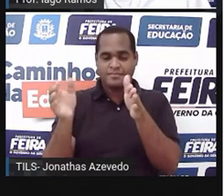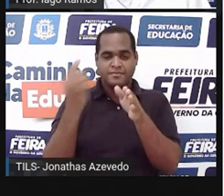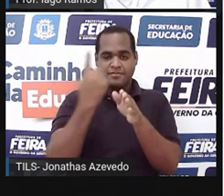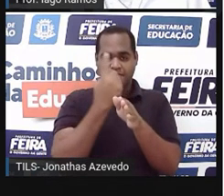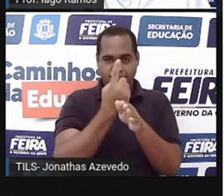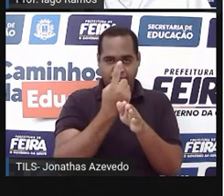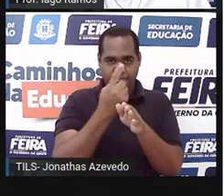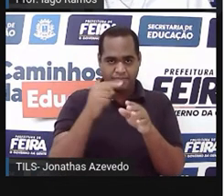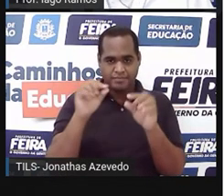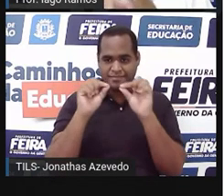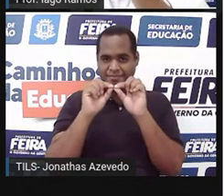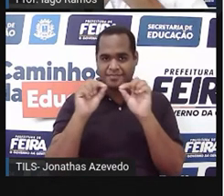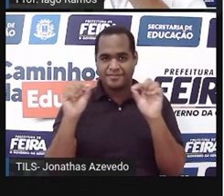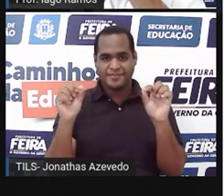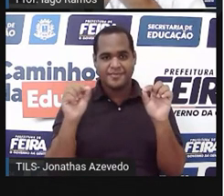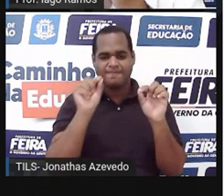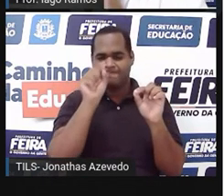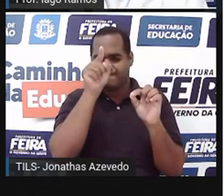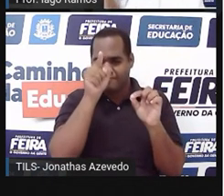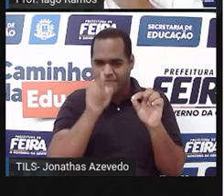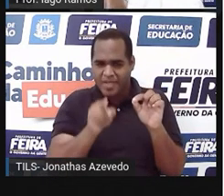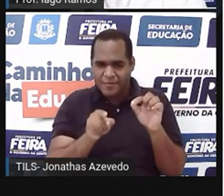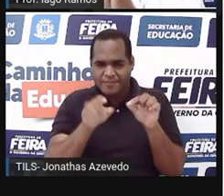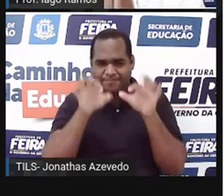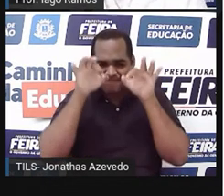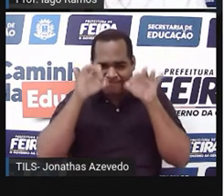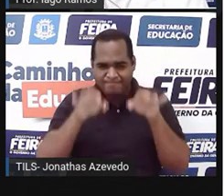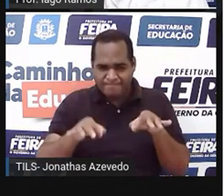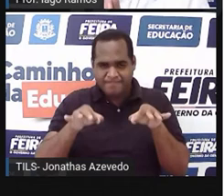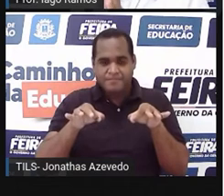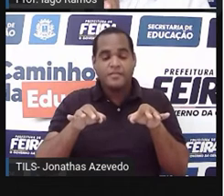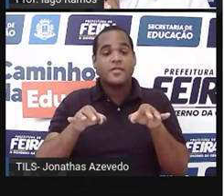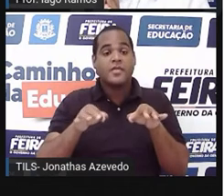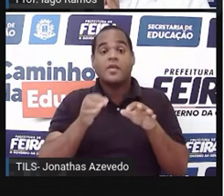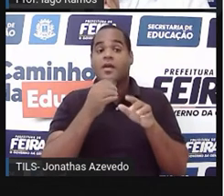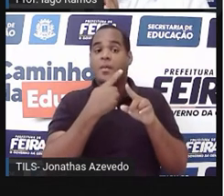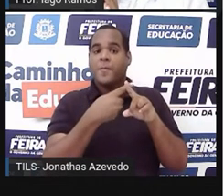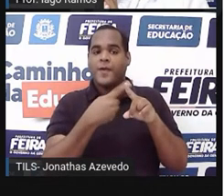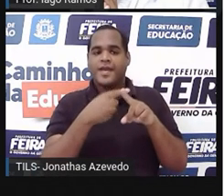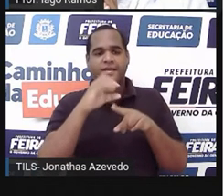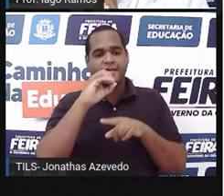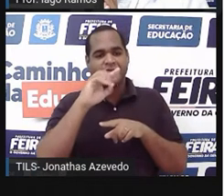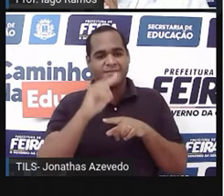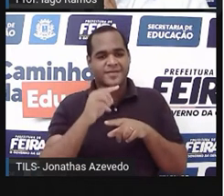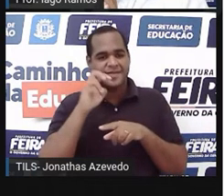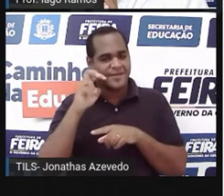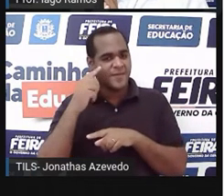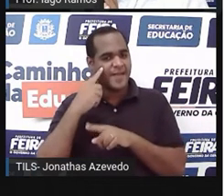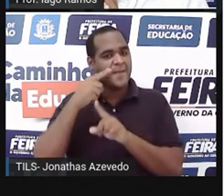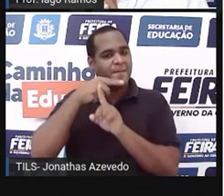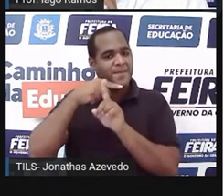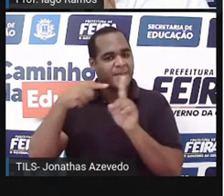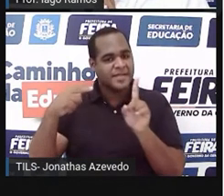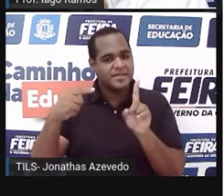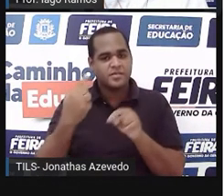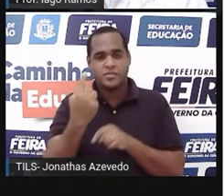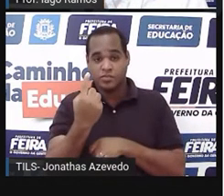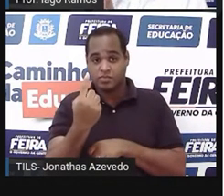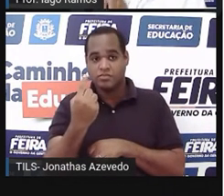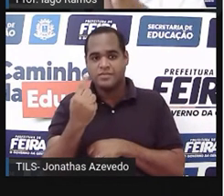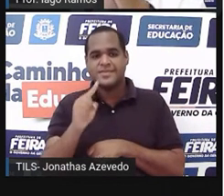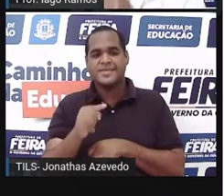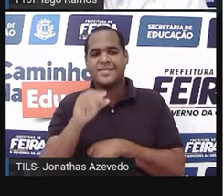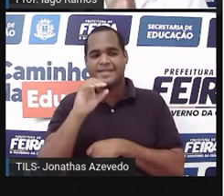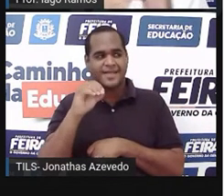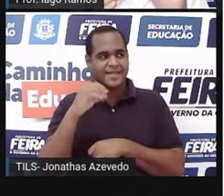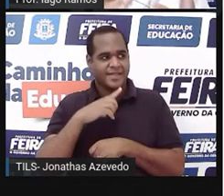uma marcação exatamente no meio, porque esse 0,5 é metade de 1, tá? Então, a fração